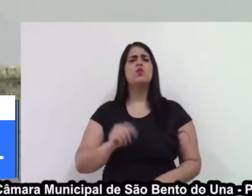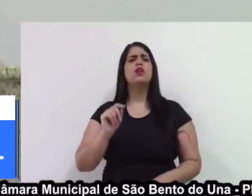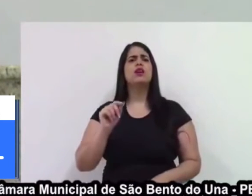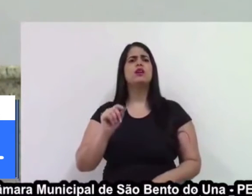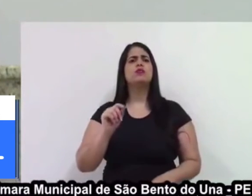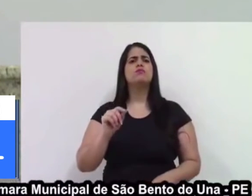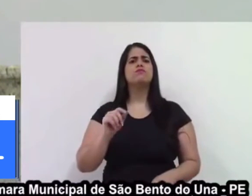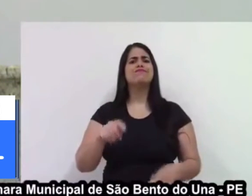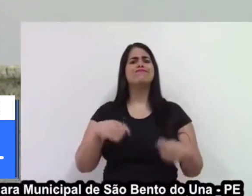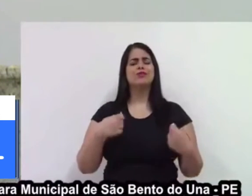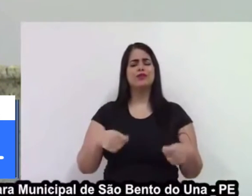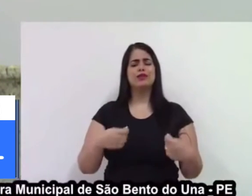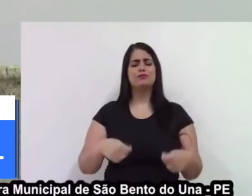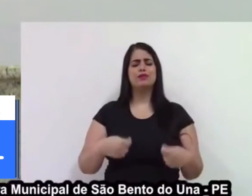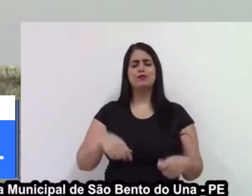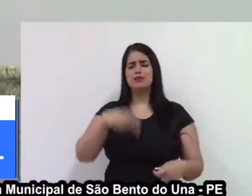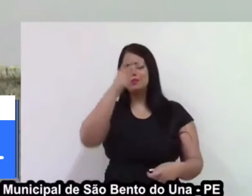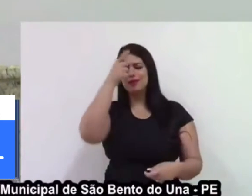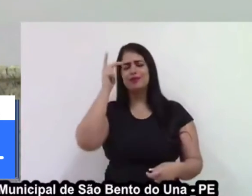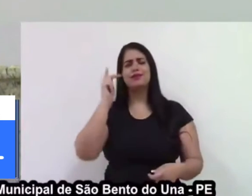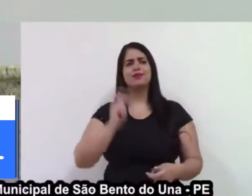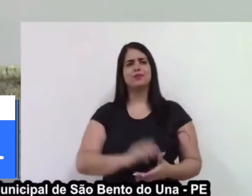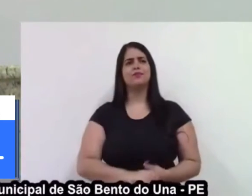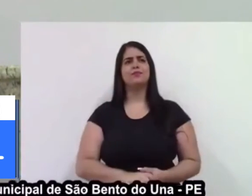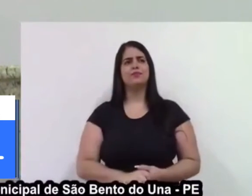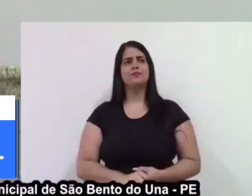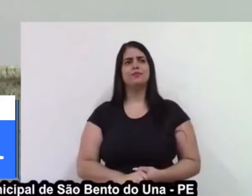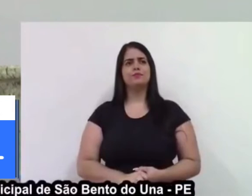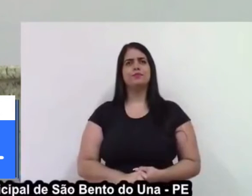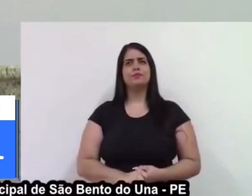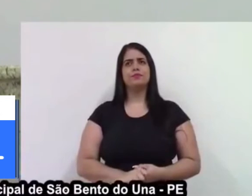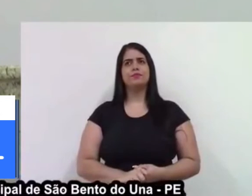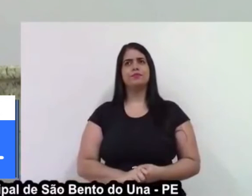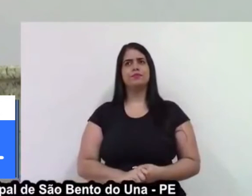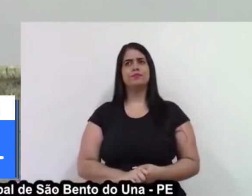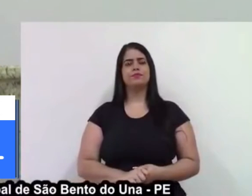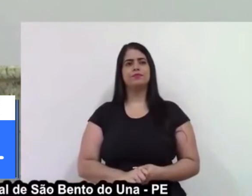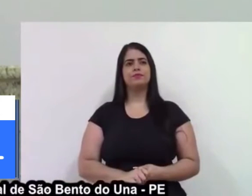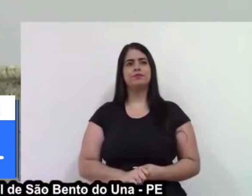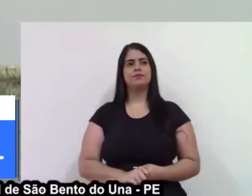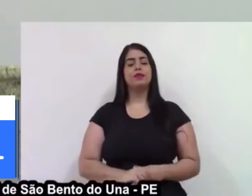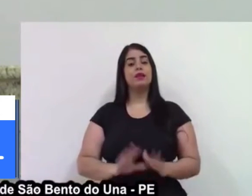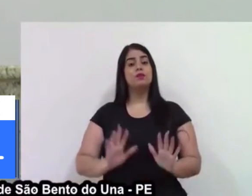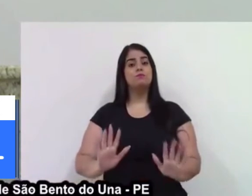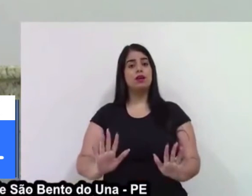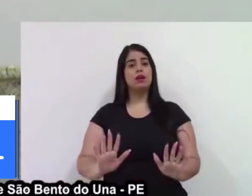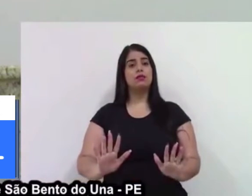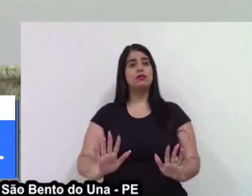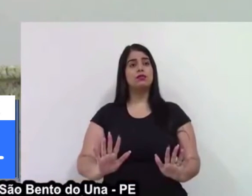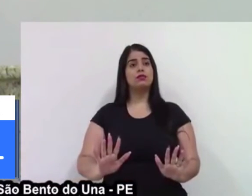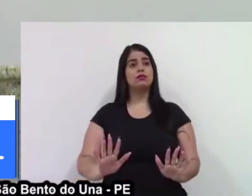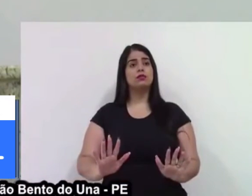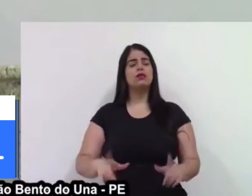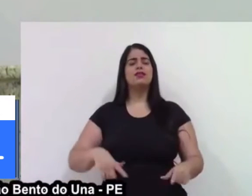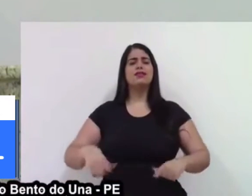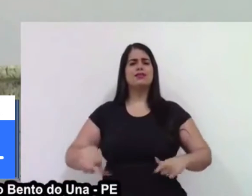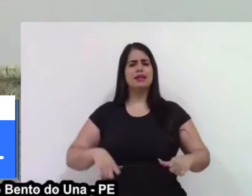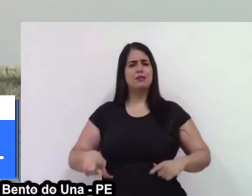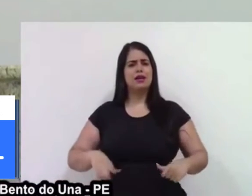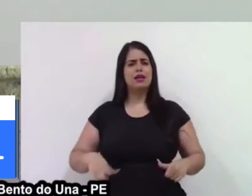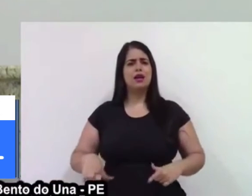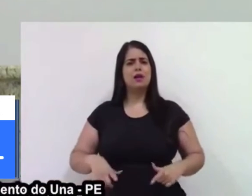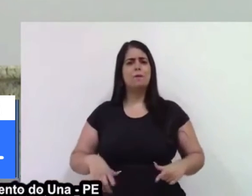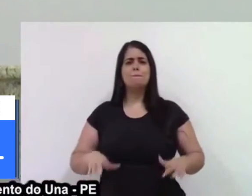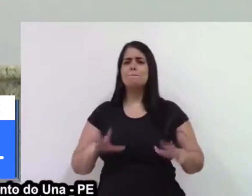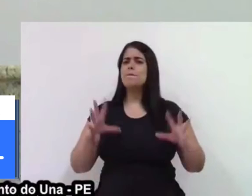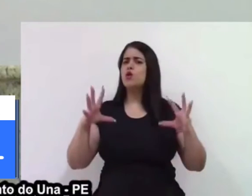representar cada um de vocês que nos confiaram, mas que possamos cada vez mais trabalhar por todos,